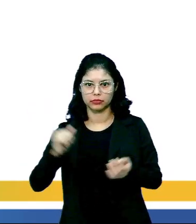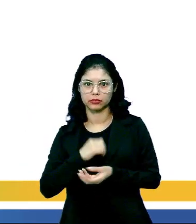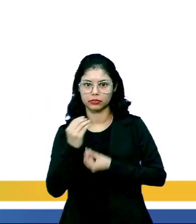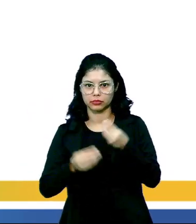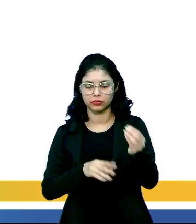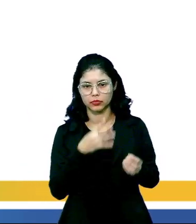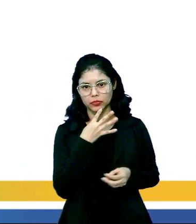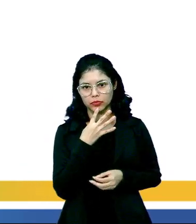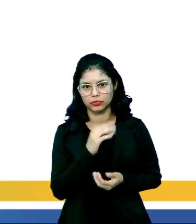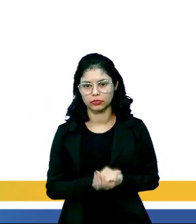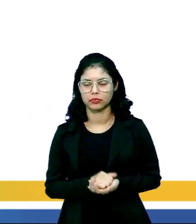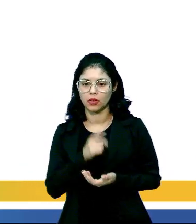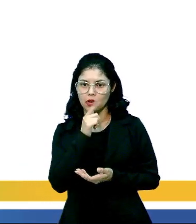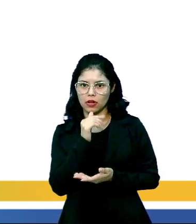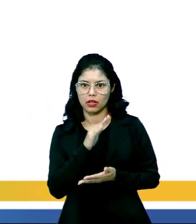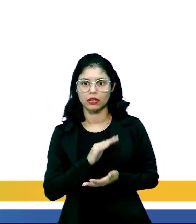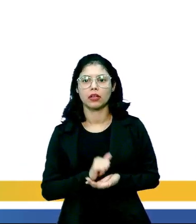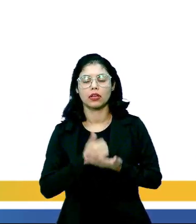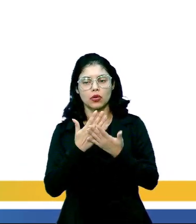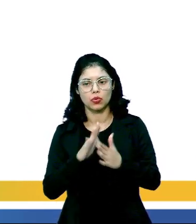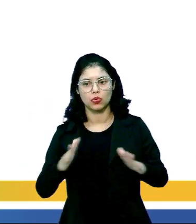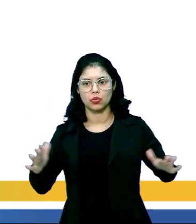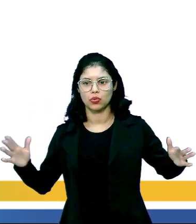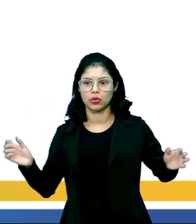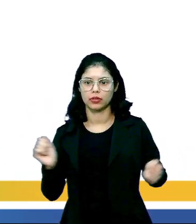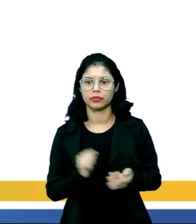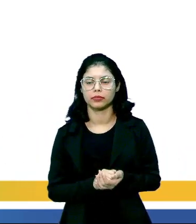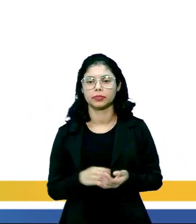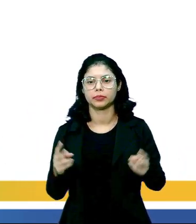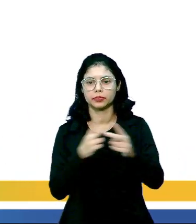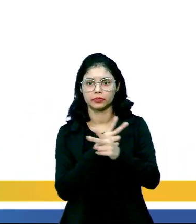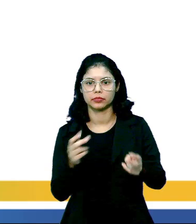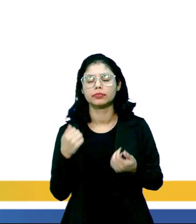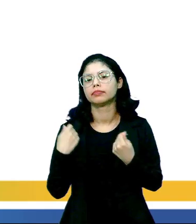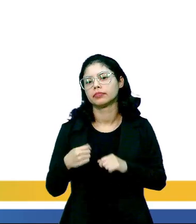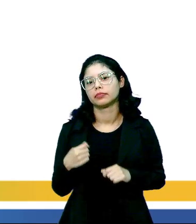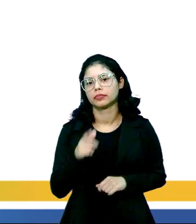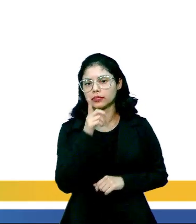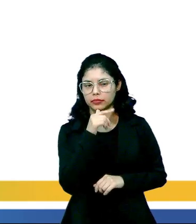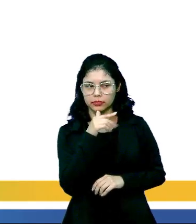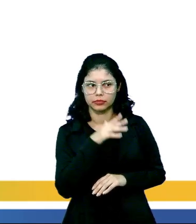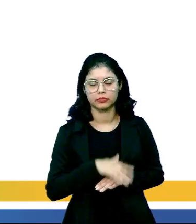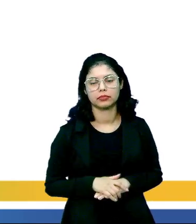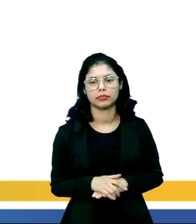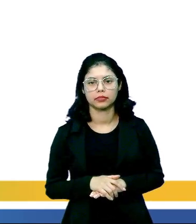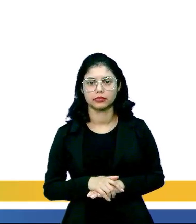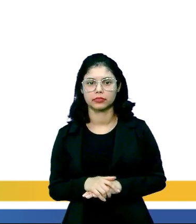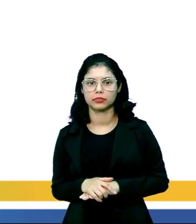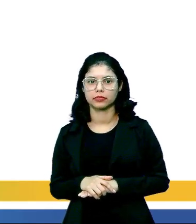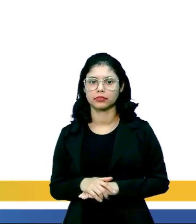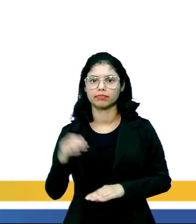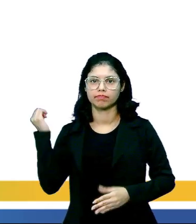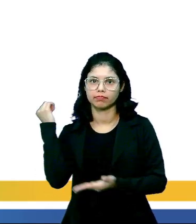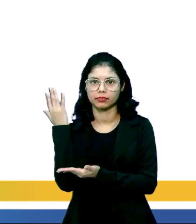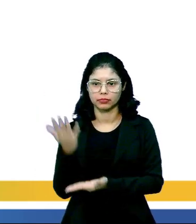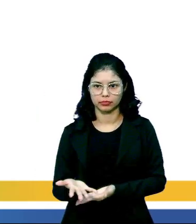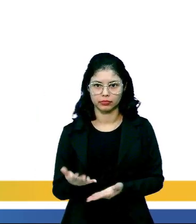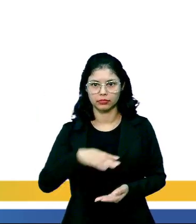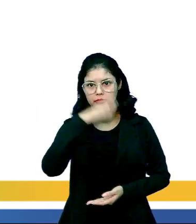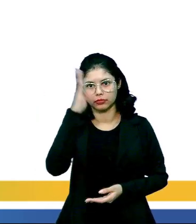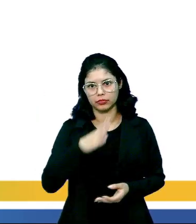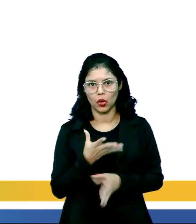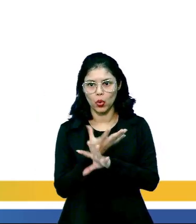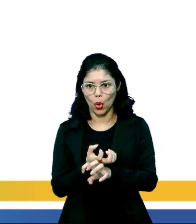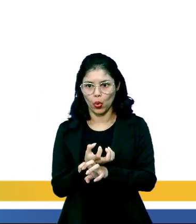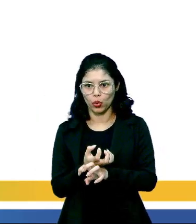conhecidos também como rios voadores. Então, nossa agricultura depende dessa água se desmatar a Amazônia, o Brasil